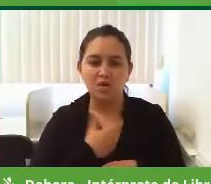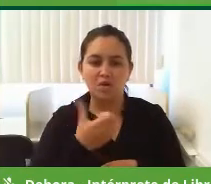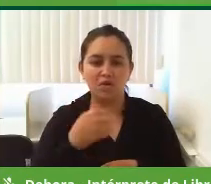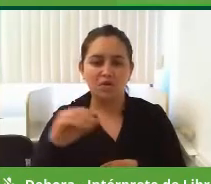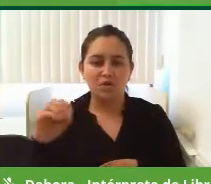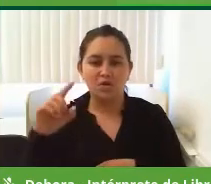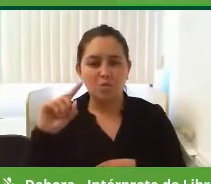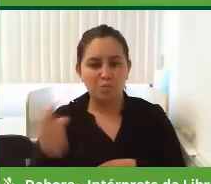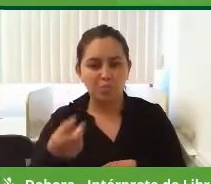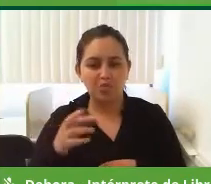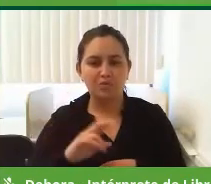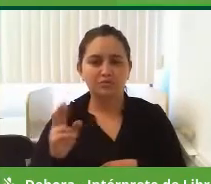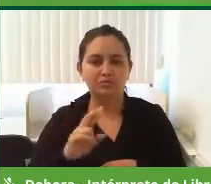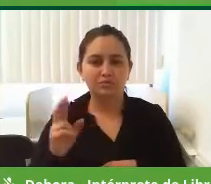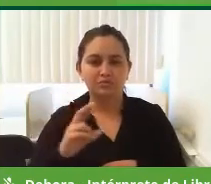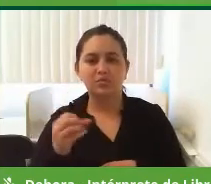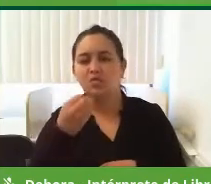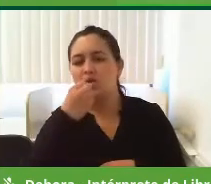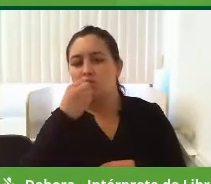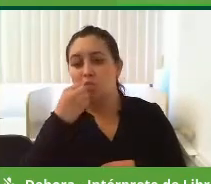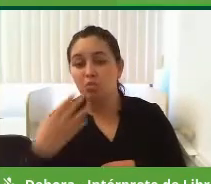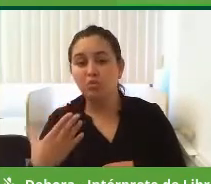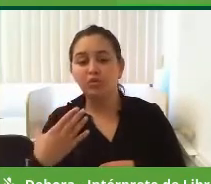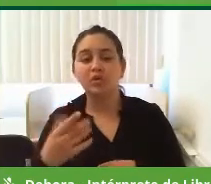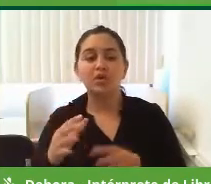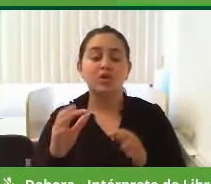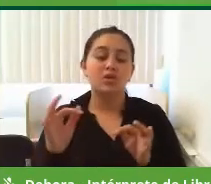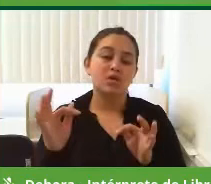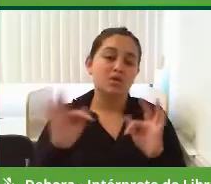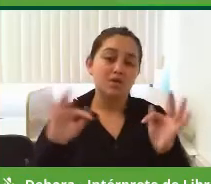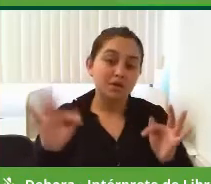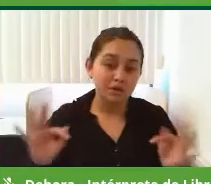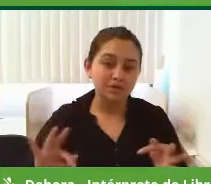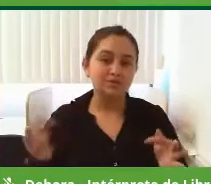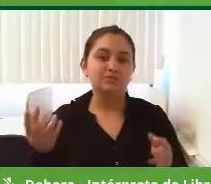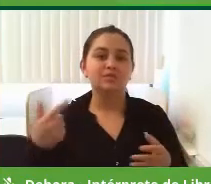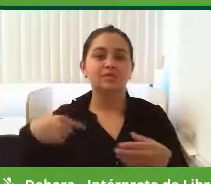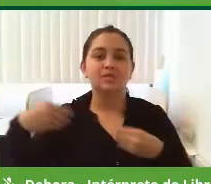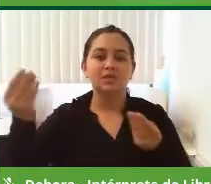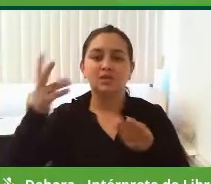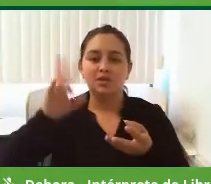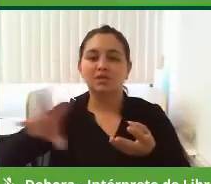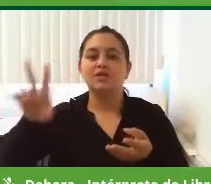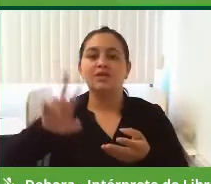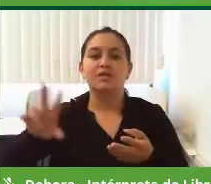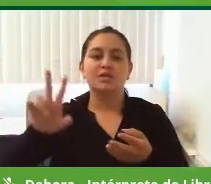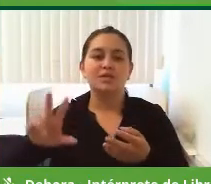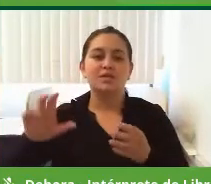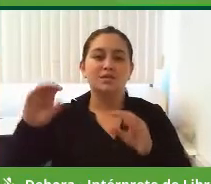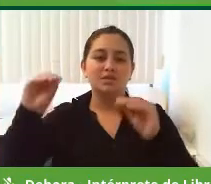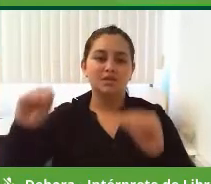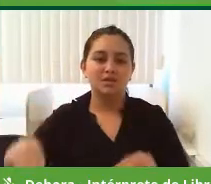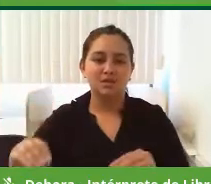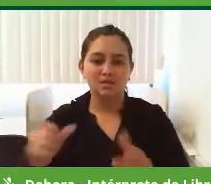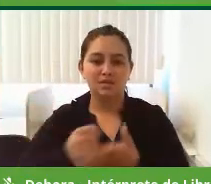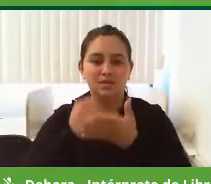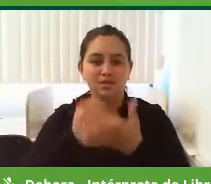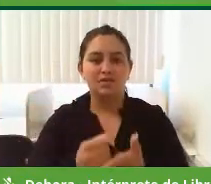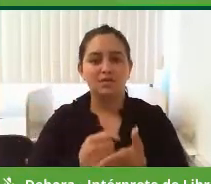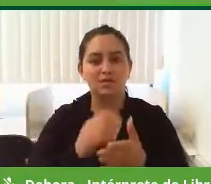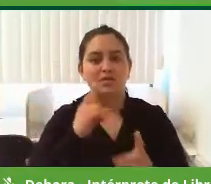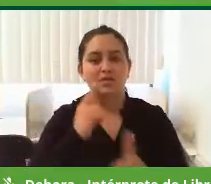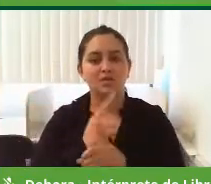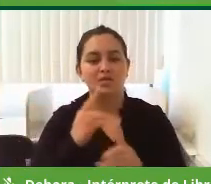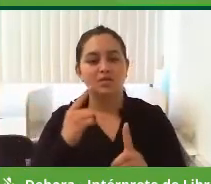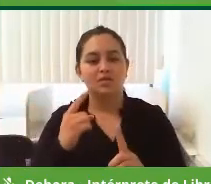no posto de saúde aqui, ficou muito bom, então eu fico feliz muita vez de ir lá e de ver que está ali a minha contribuição para a sociedade,